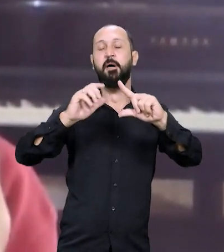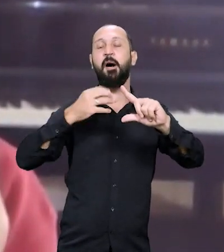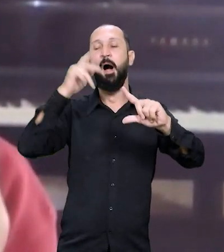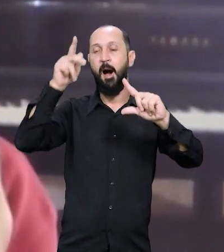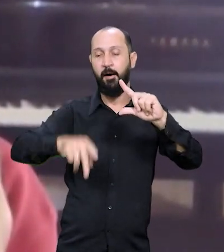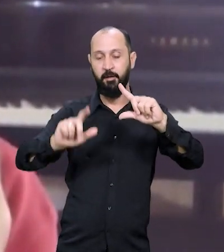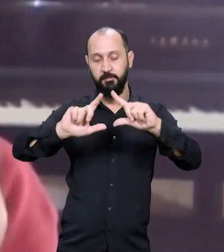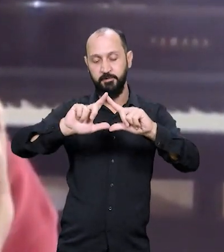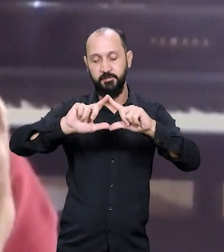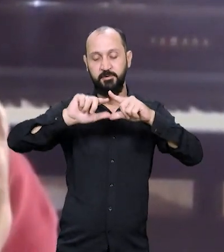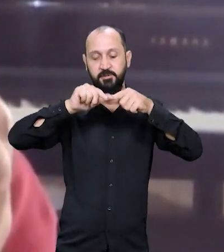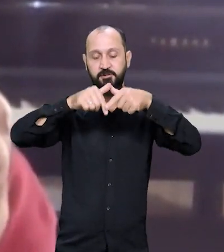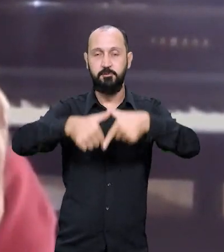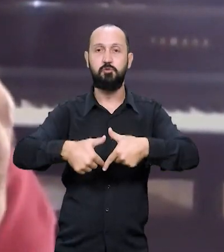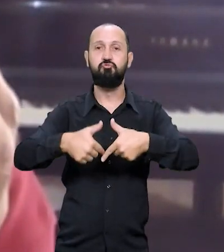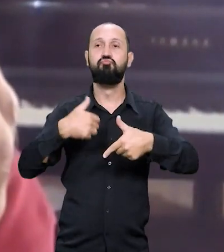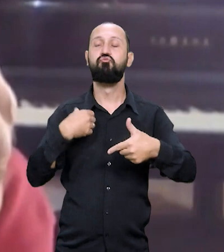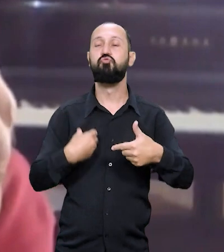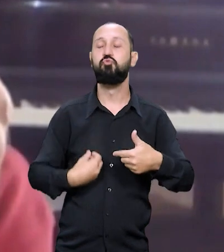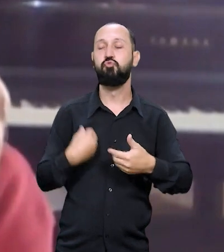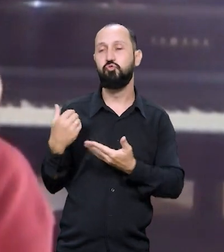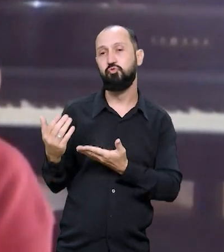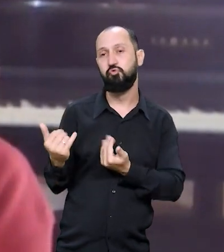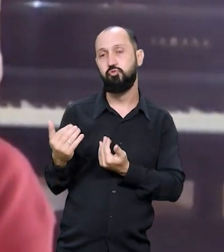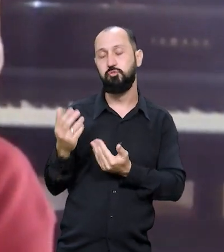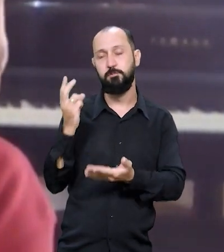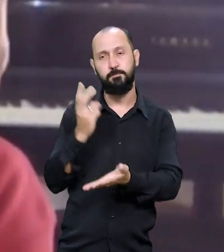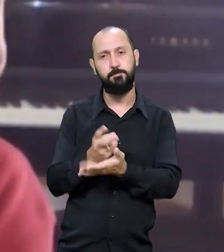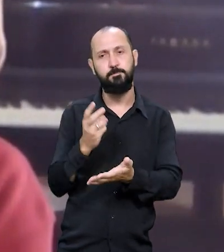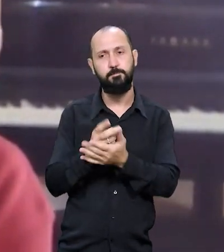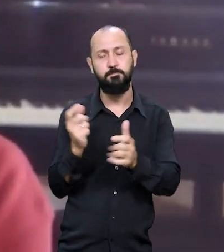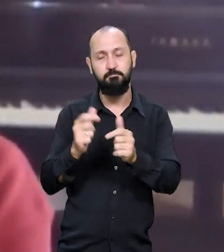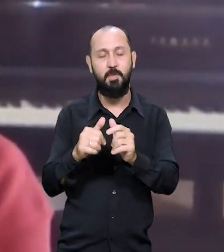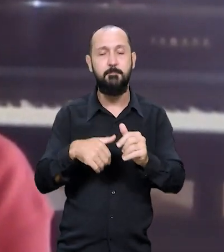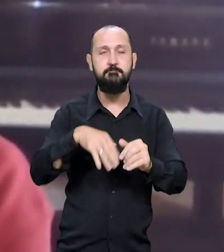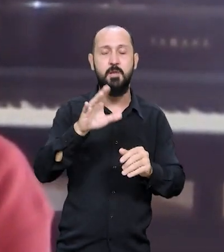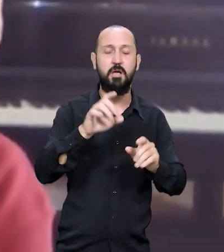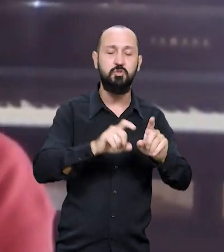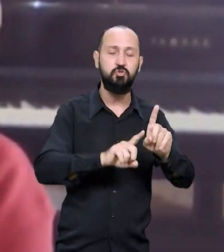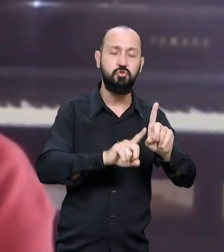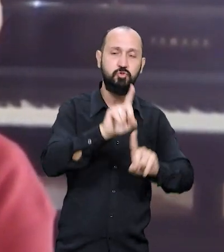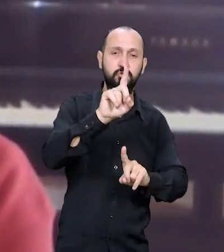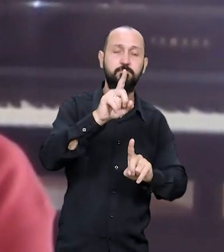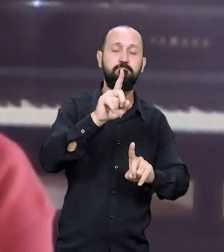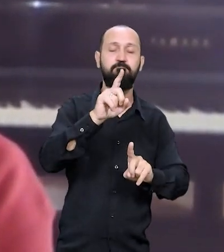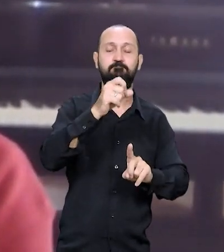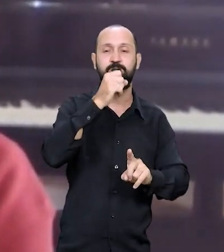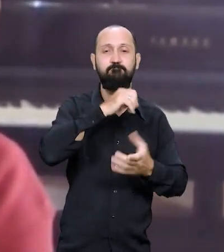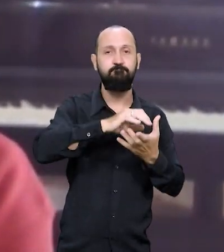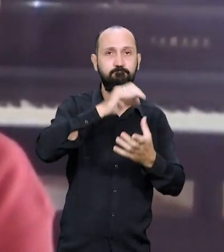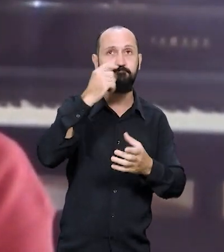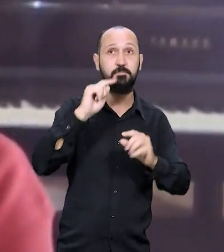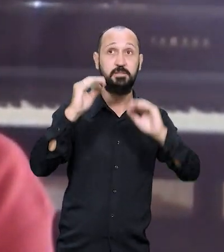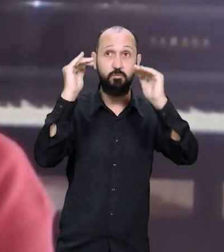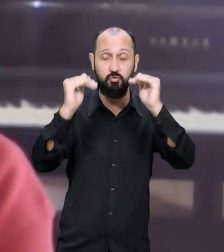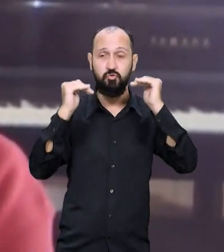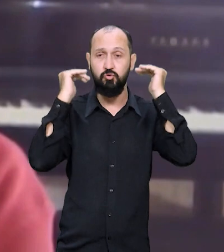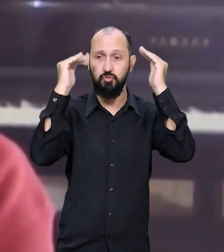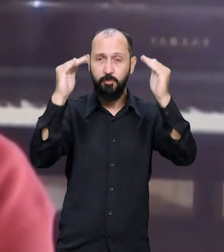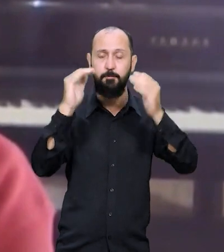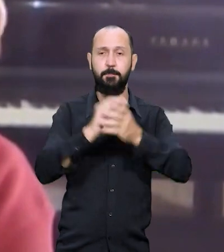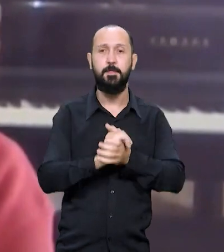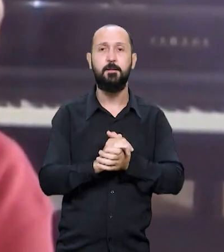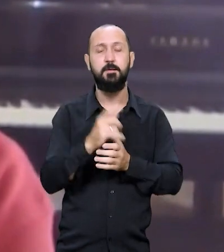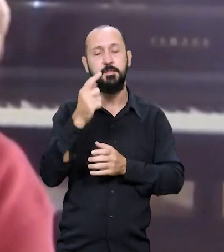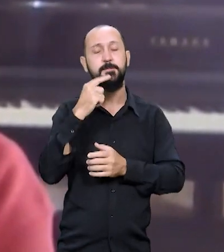populacional com poucos jovens na base e cada vez mais idosos. É preciso que esses que estão no topo da